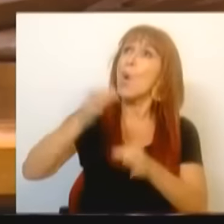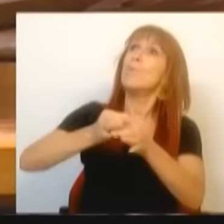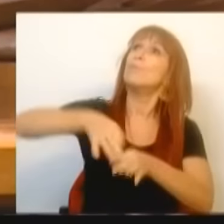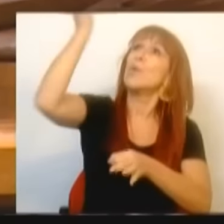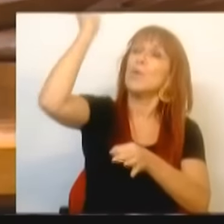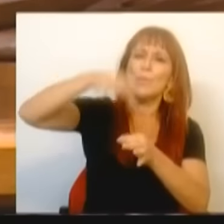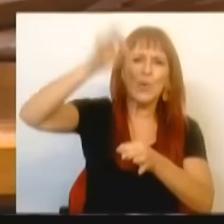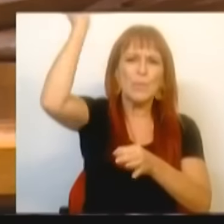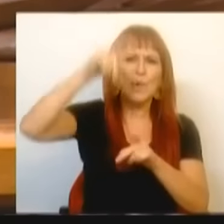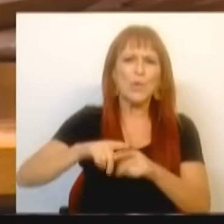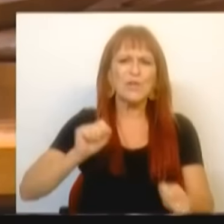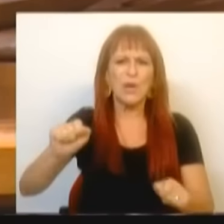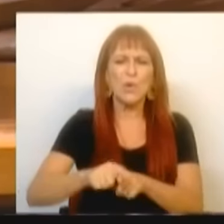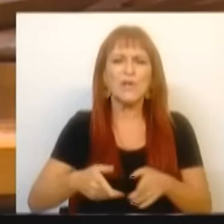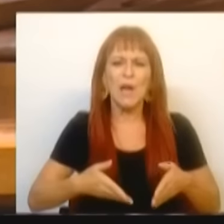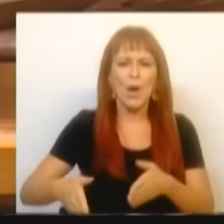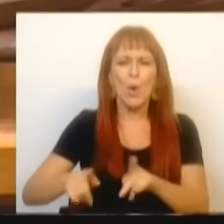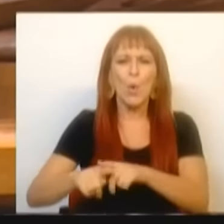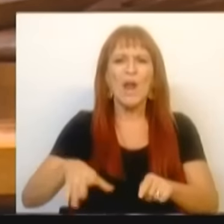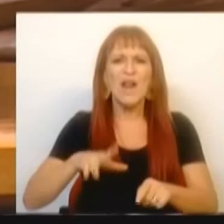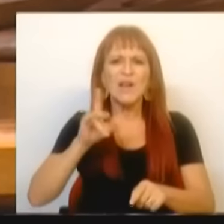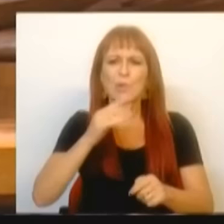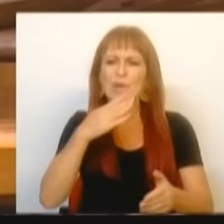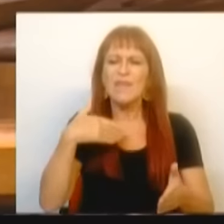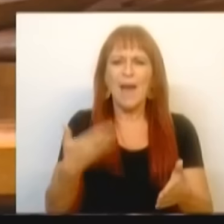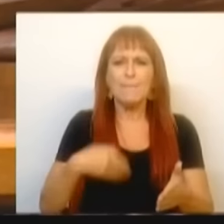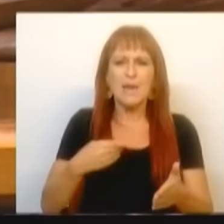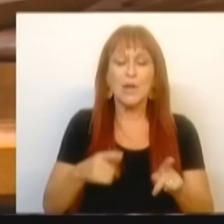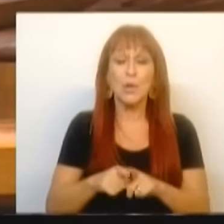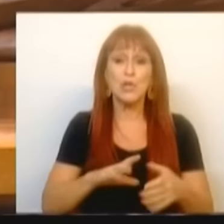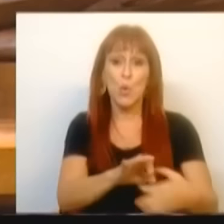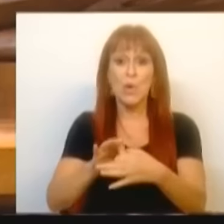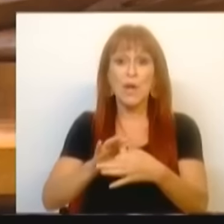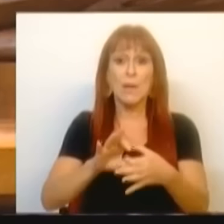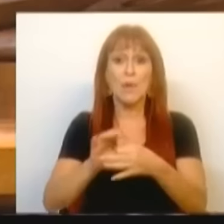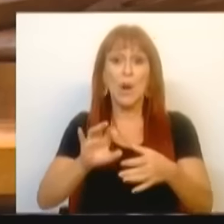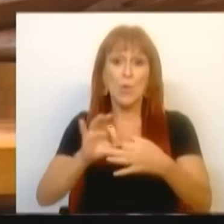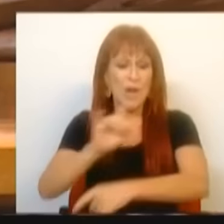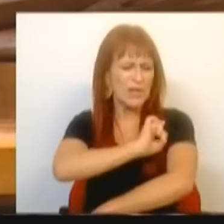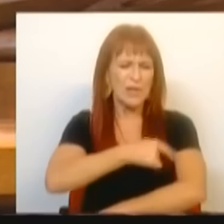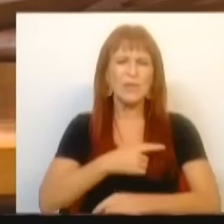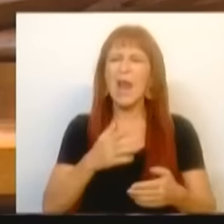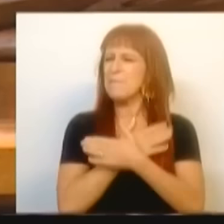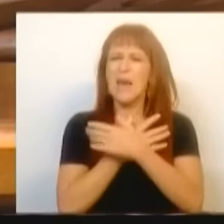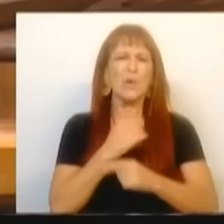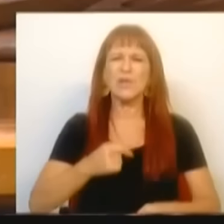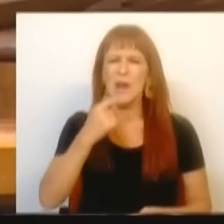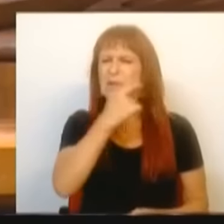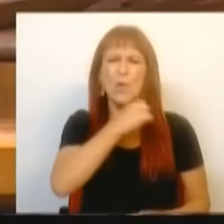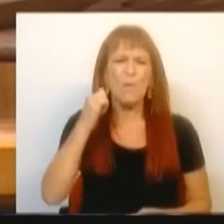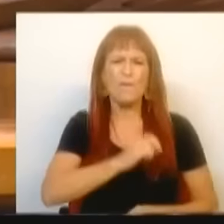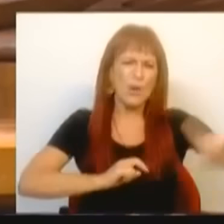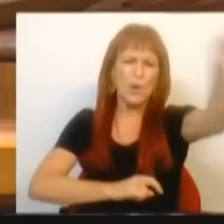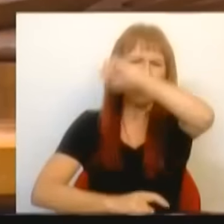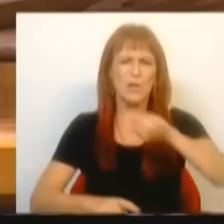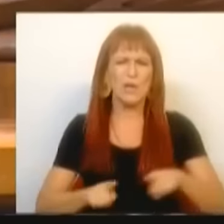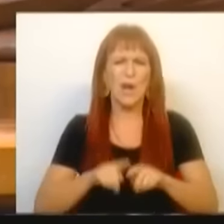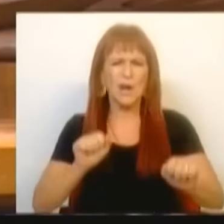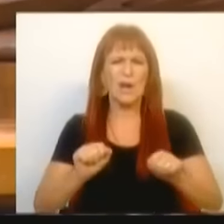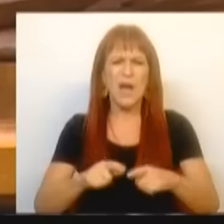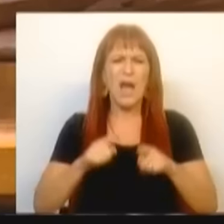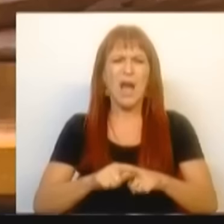façam pânico nas ruas de Lisboa. Vamos nos unir porque a União faz a força. Meus amigos, isto não são vítimas, não são odaires, é